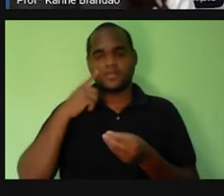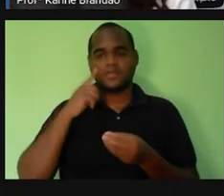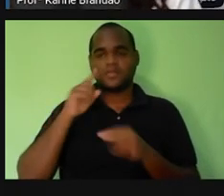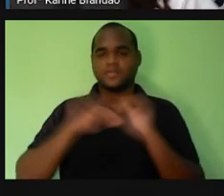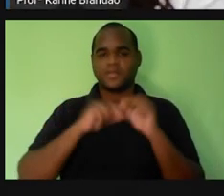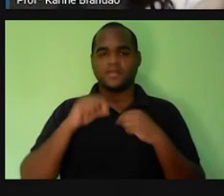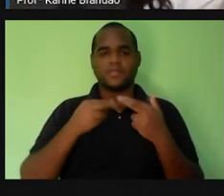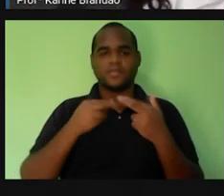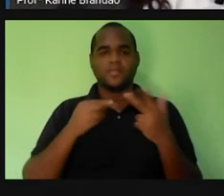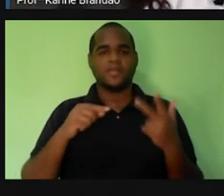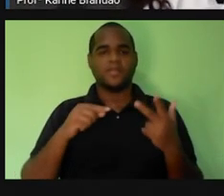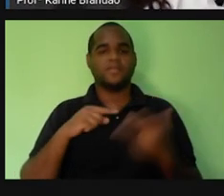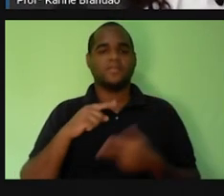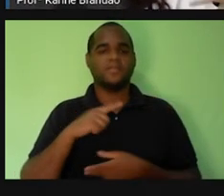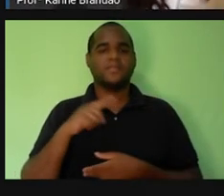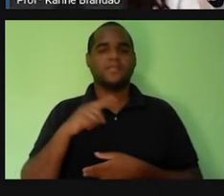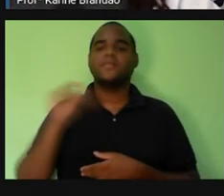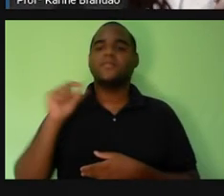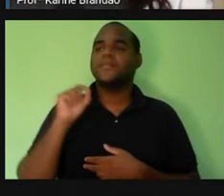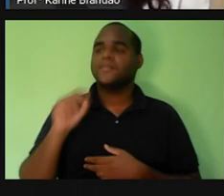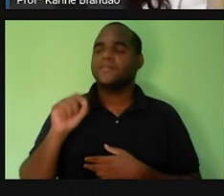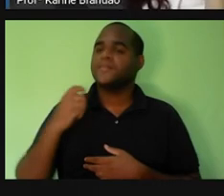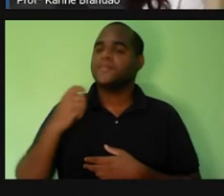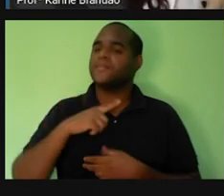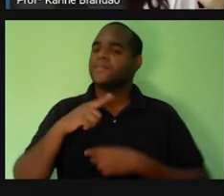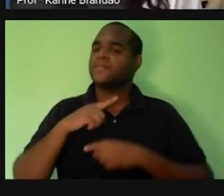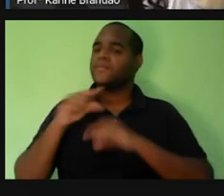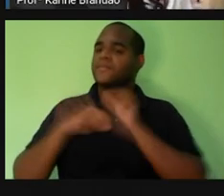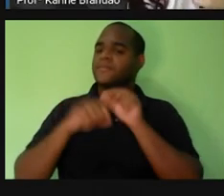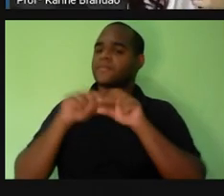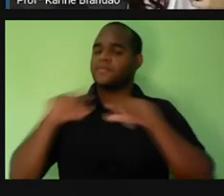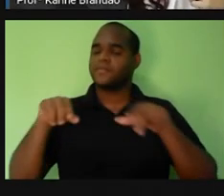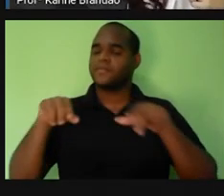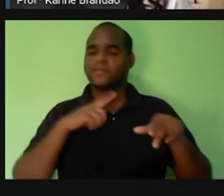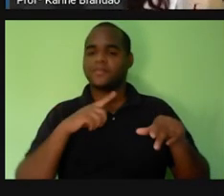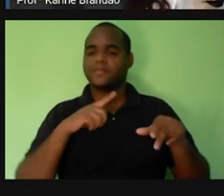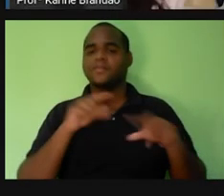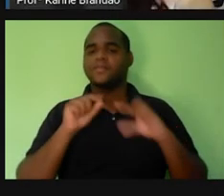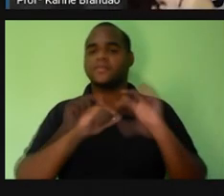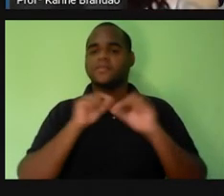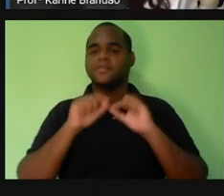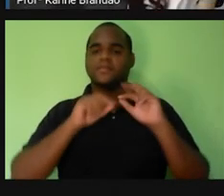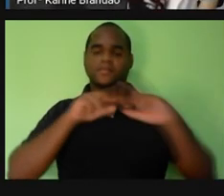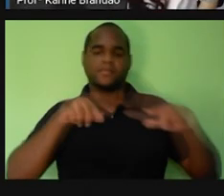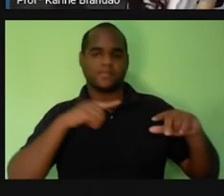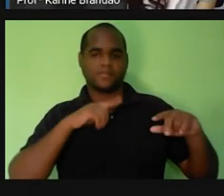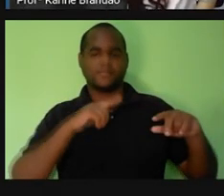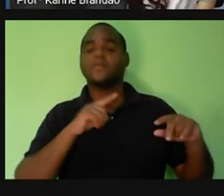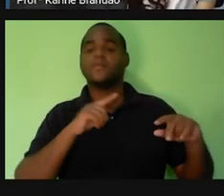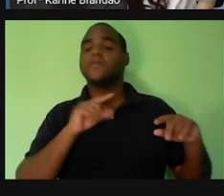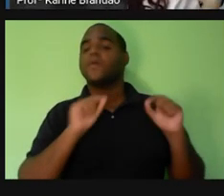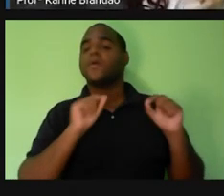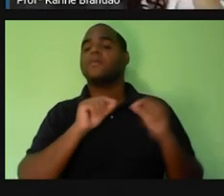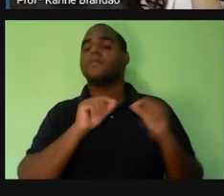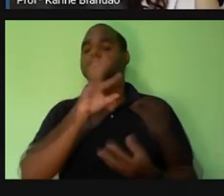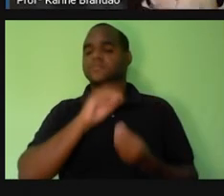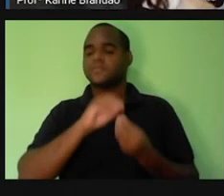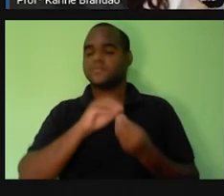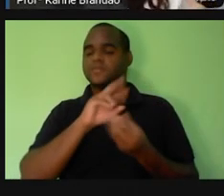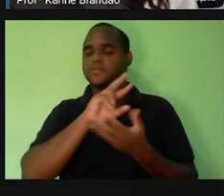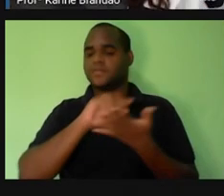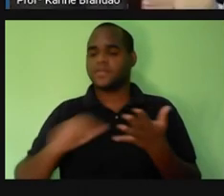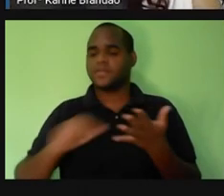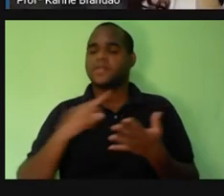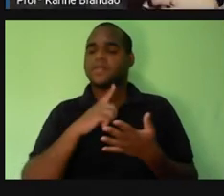onde? De que lugar? Ela surge de uma célula que veio antes. É a mesma compreensão que nós temos hoje. De onde nós